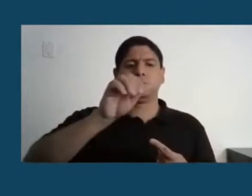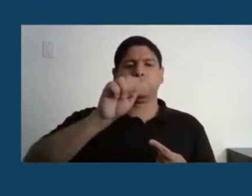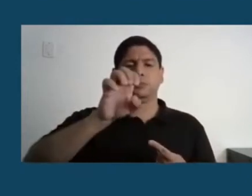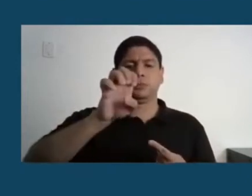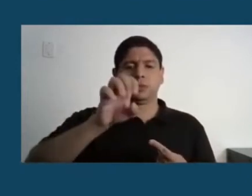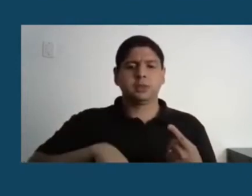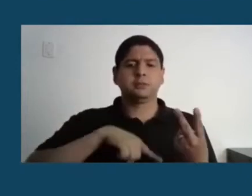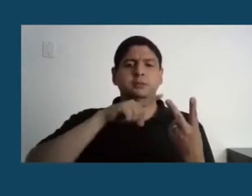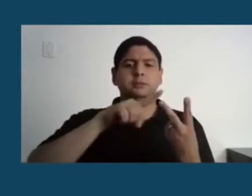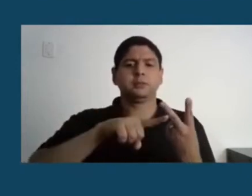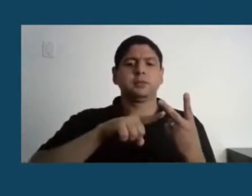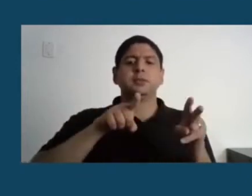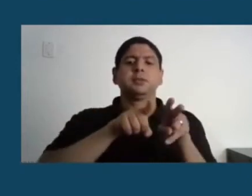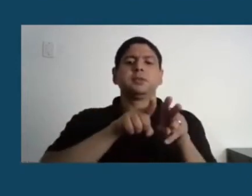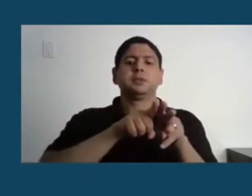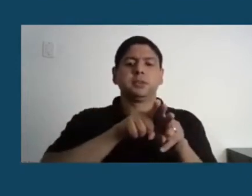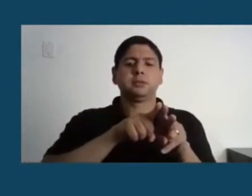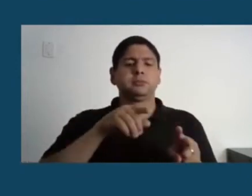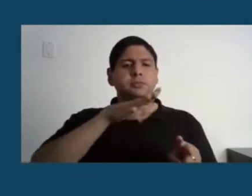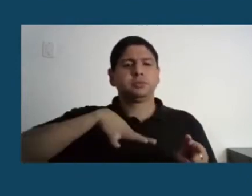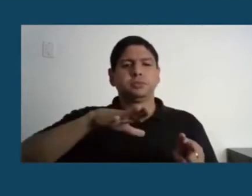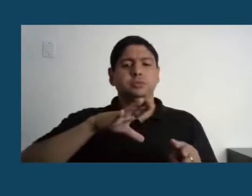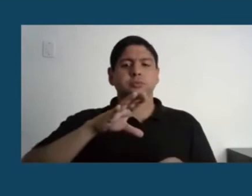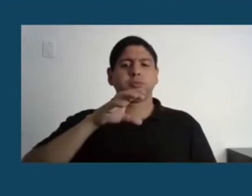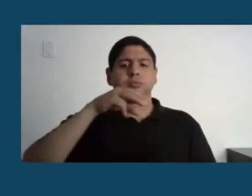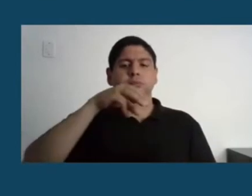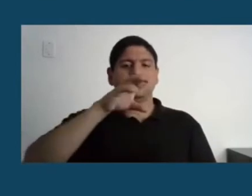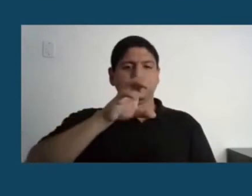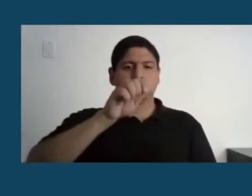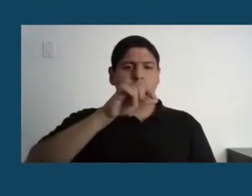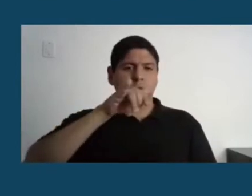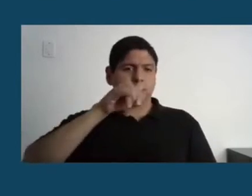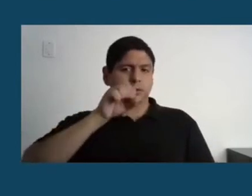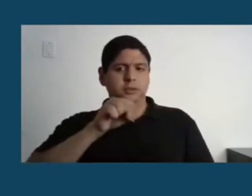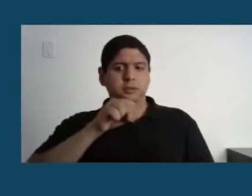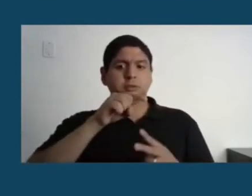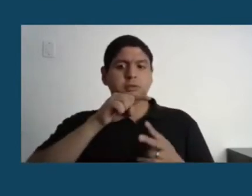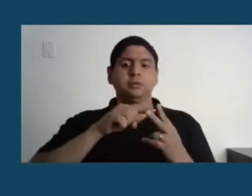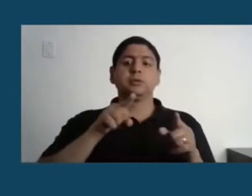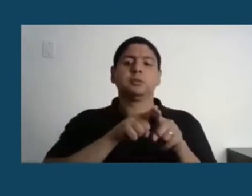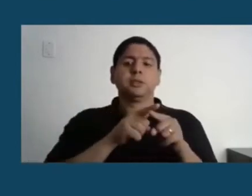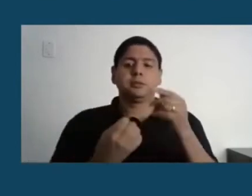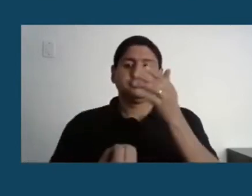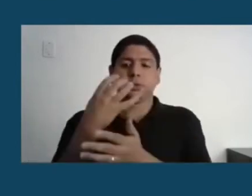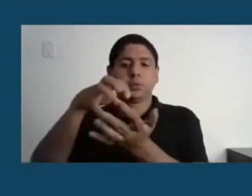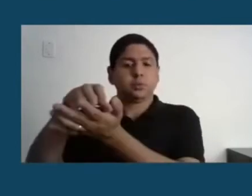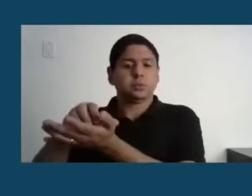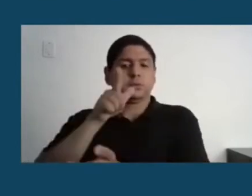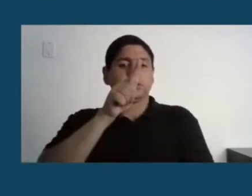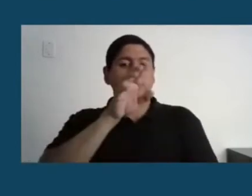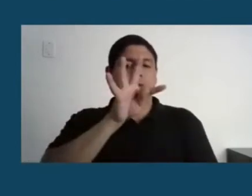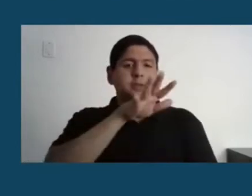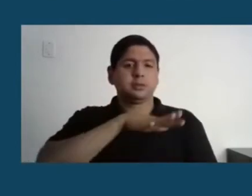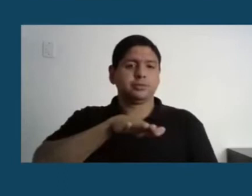e um CTD, um centro de triagem também em Macaé. Veja, o espírito de Oswaldo Cruz, não só através da Fiocruz, nos